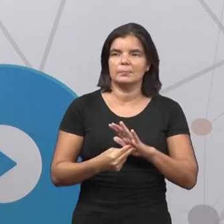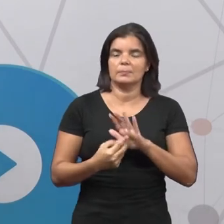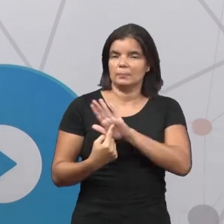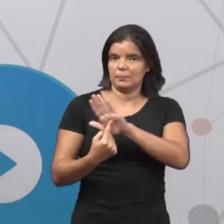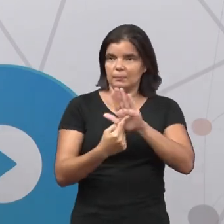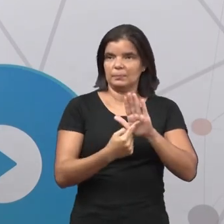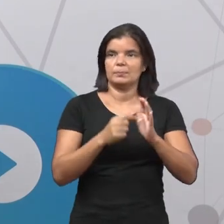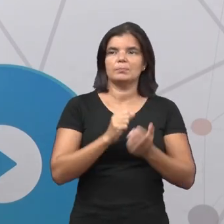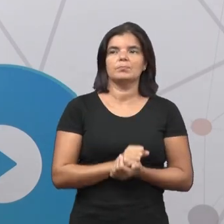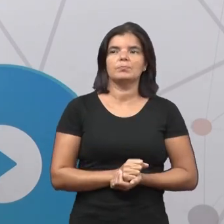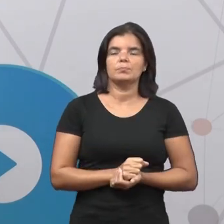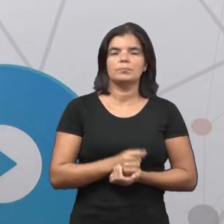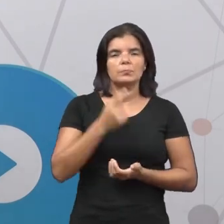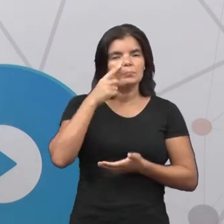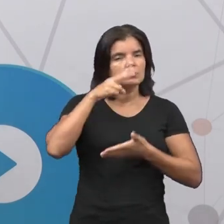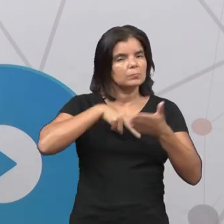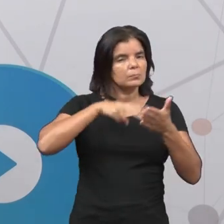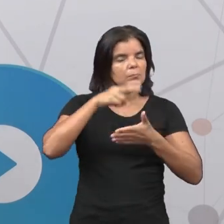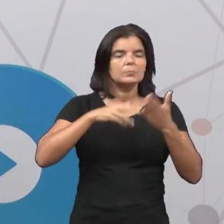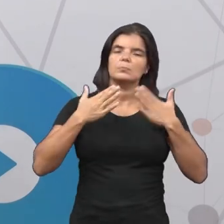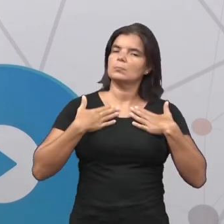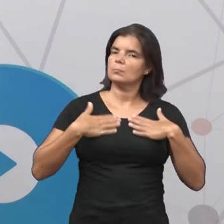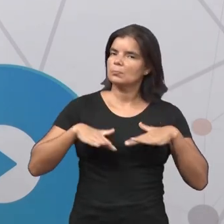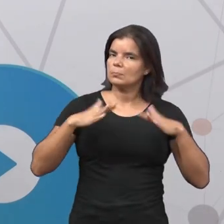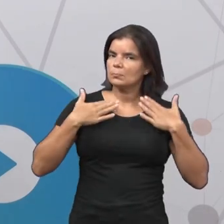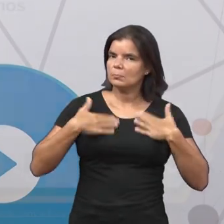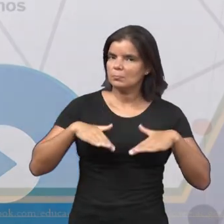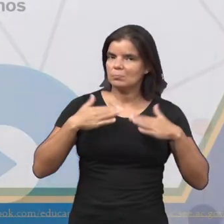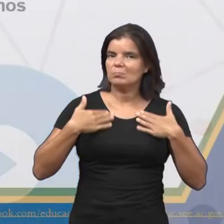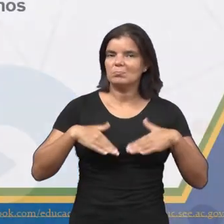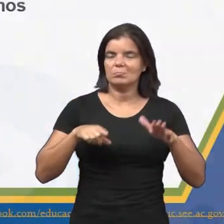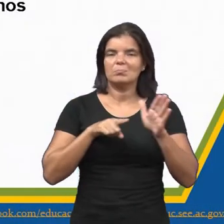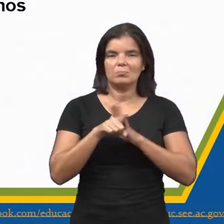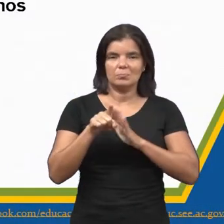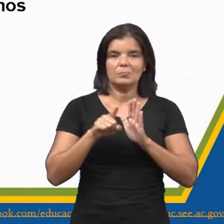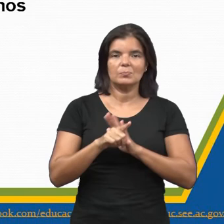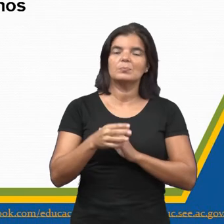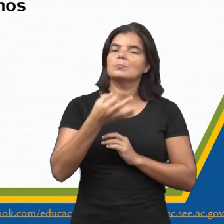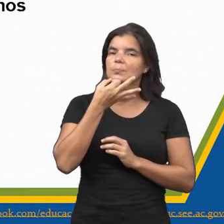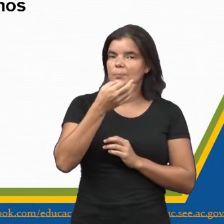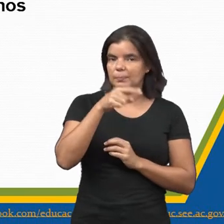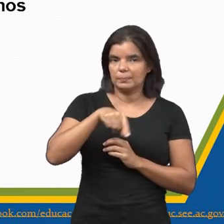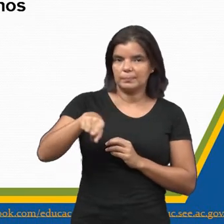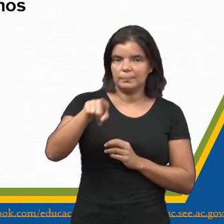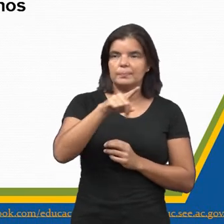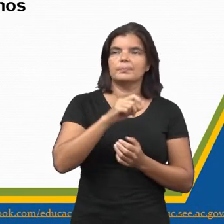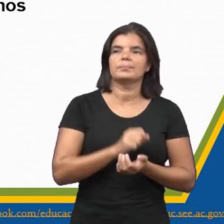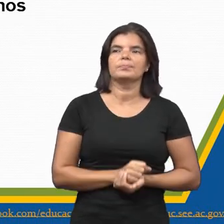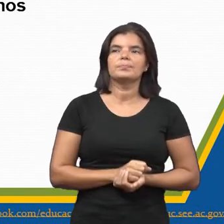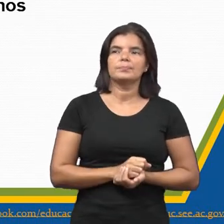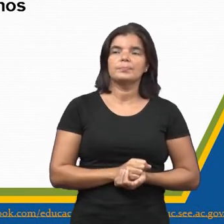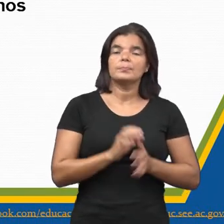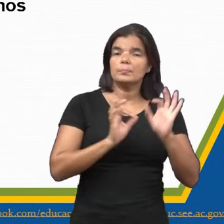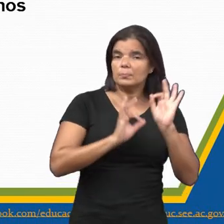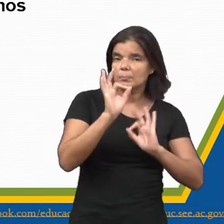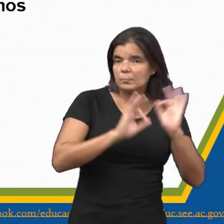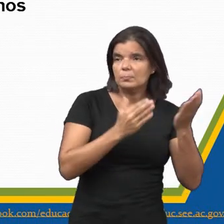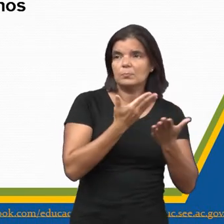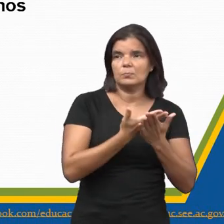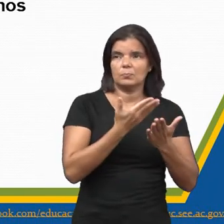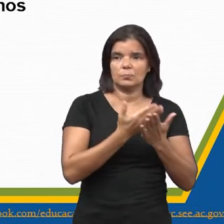apresentado. Vou ler bem pausadamente o enunciado que está posto para vocês. A